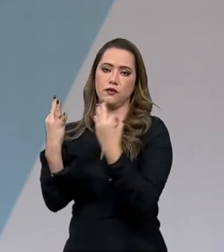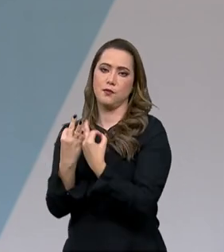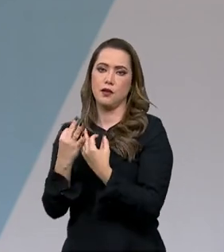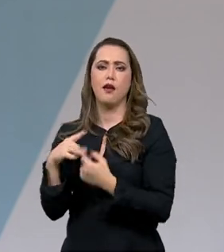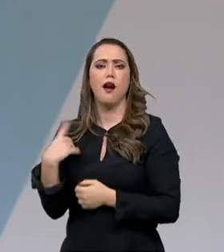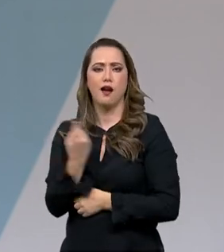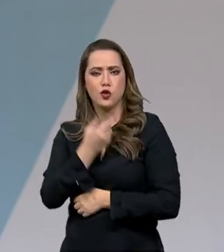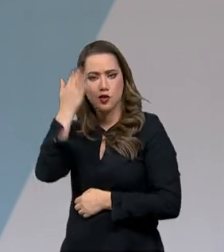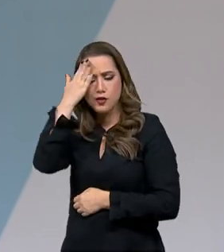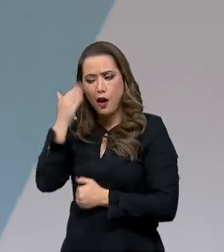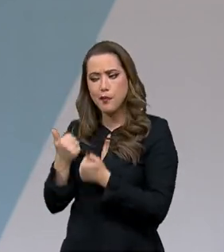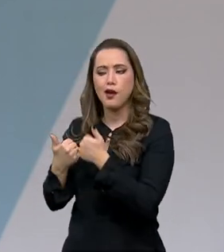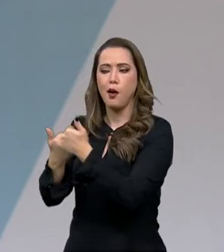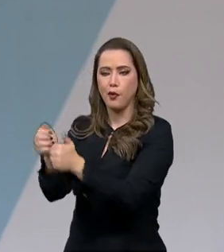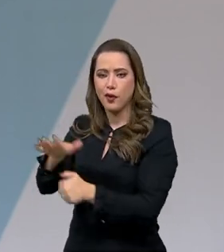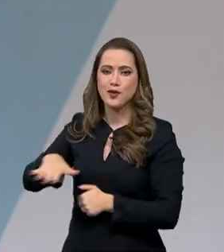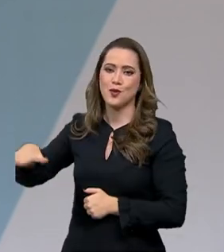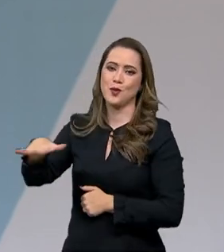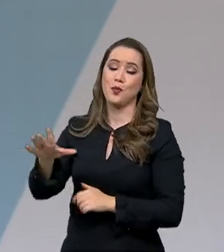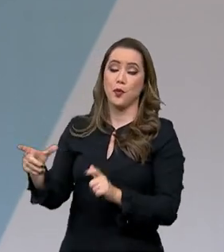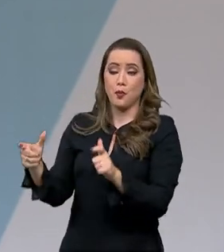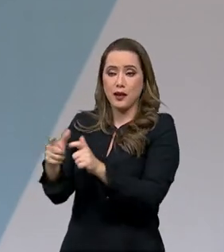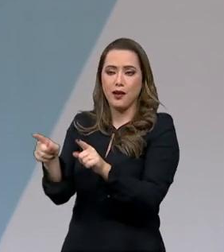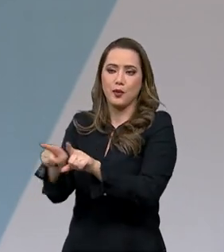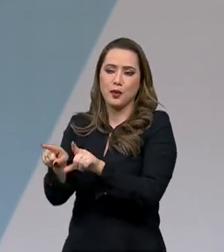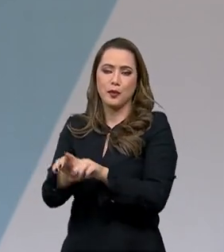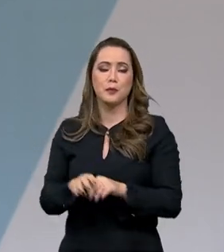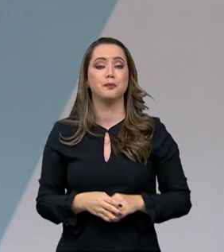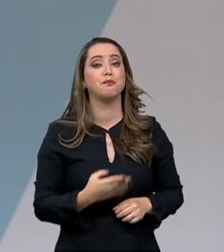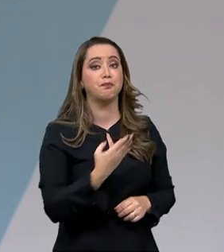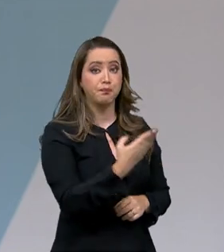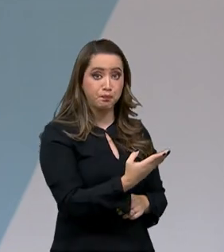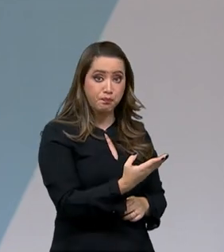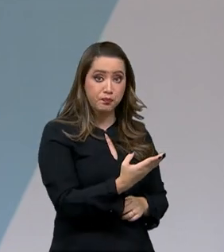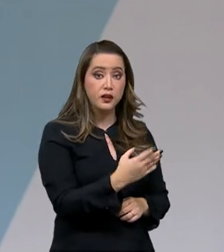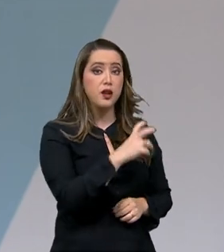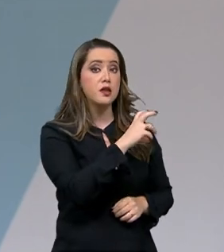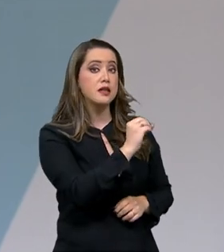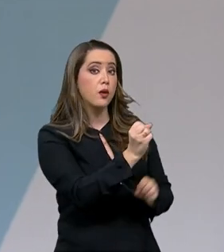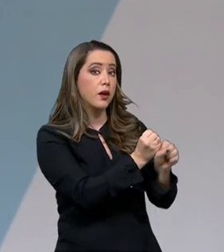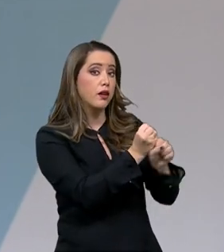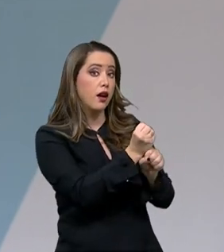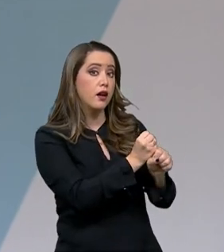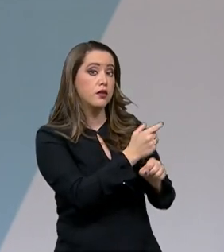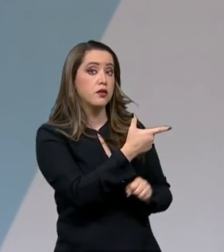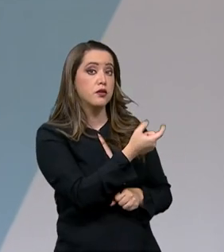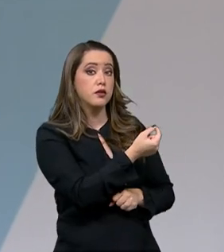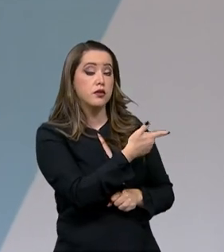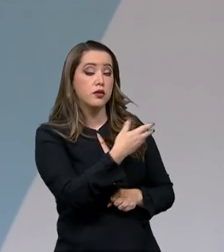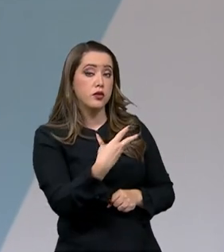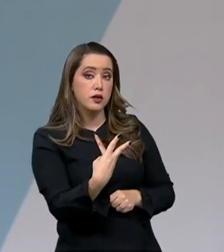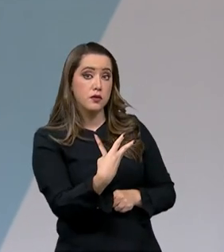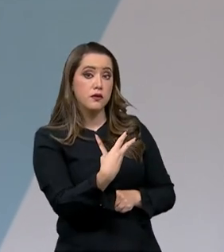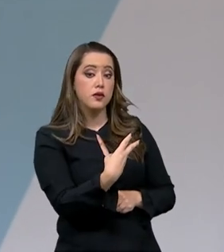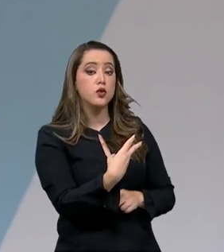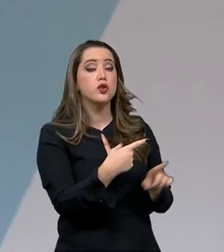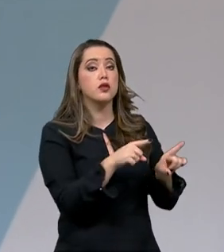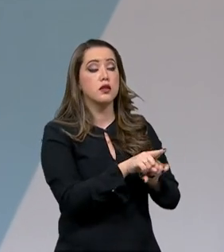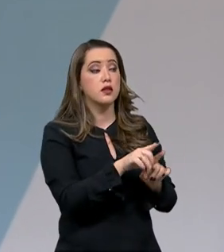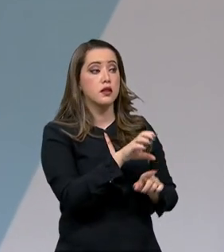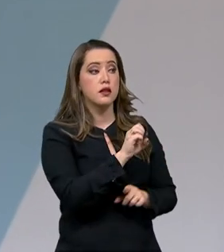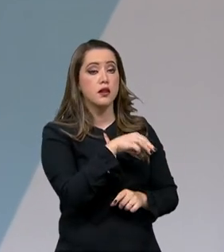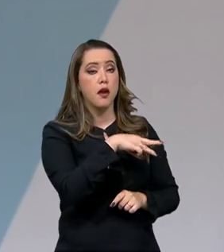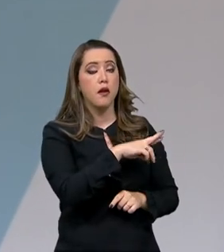um pouquinho no tempo aí, lembrando que a Embrapa vai completar 50 anos em 2023, né? E meados do século XX,